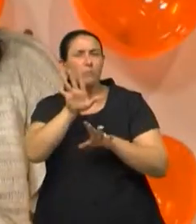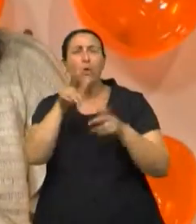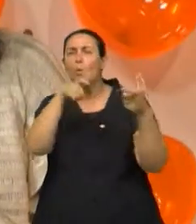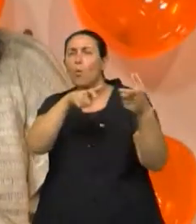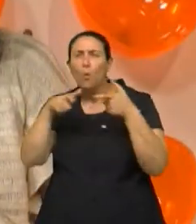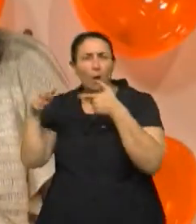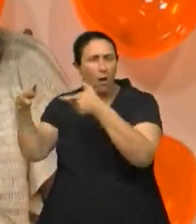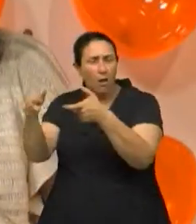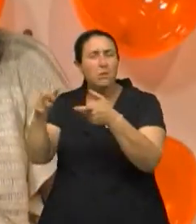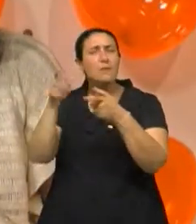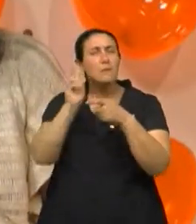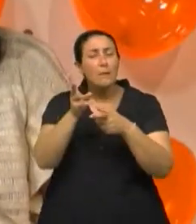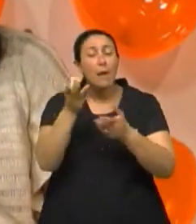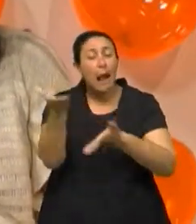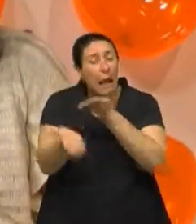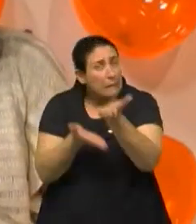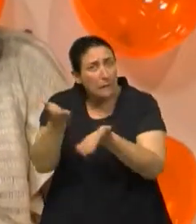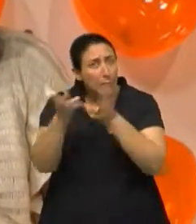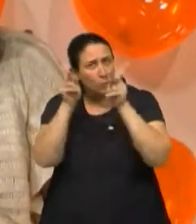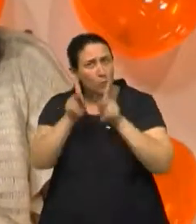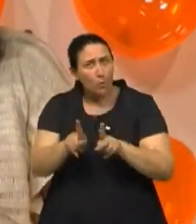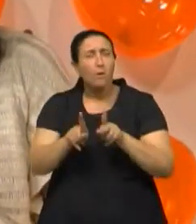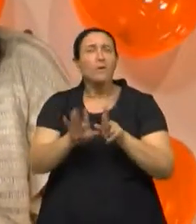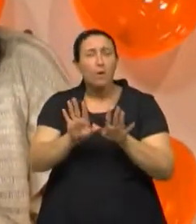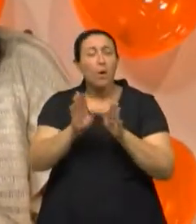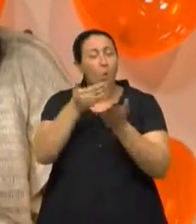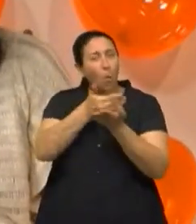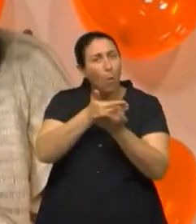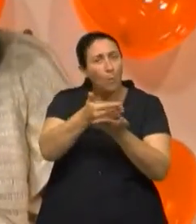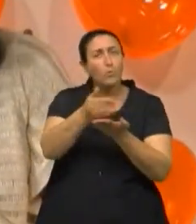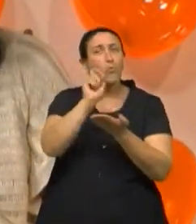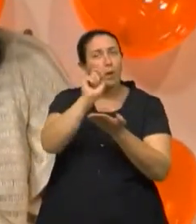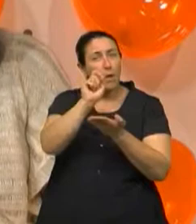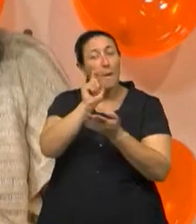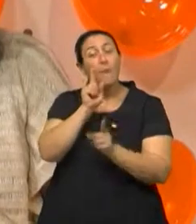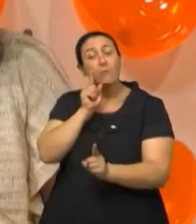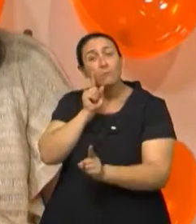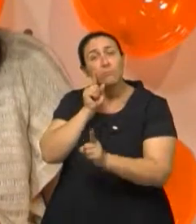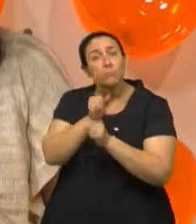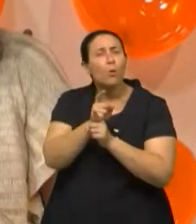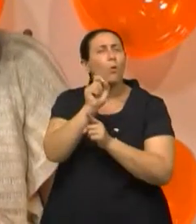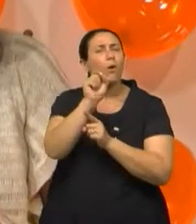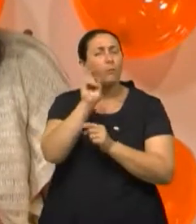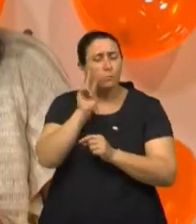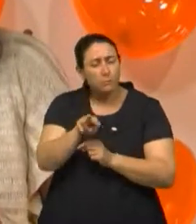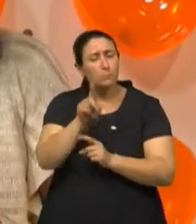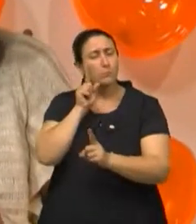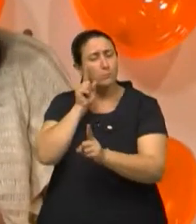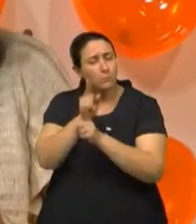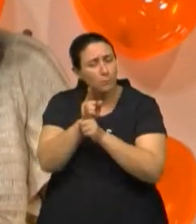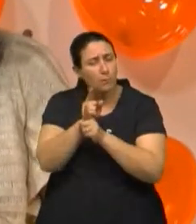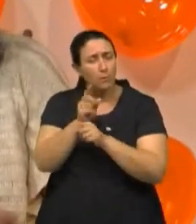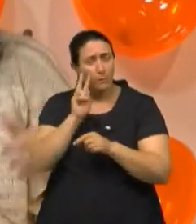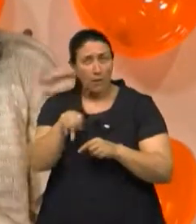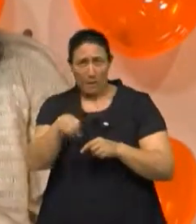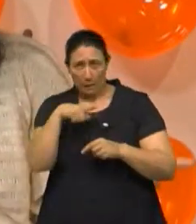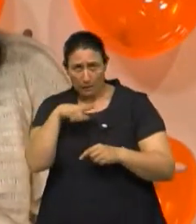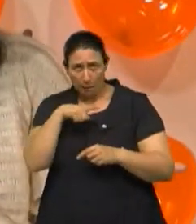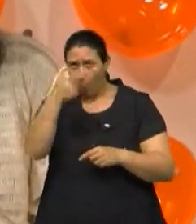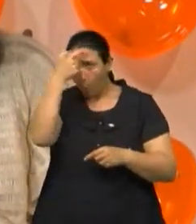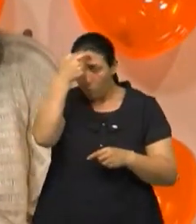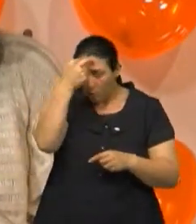de referência para esse tipo de atendimento, a cadeia começa entre identifique se a vítima está precisando, está inconsciente,